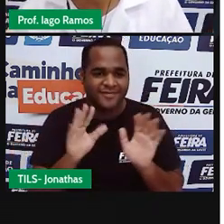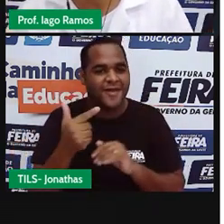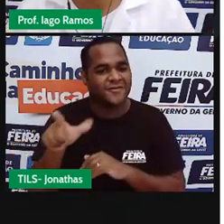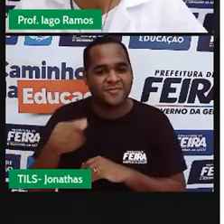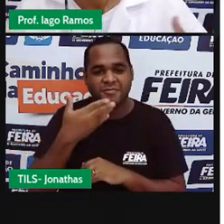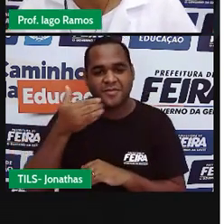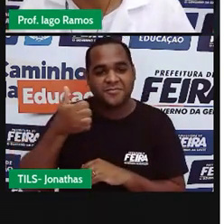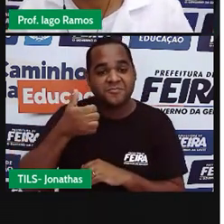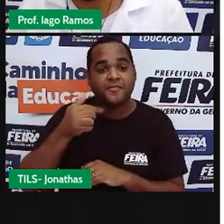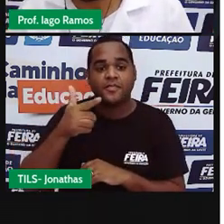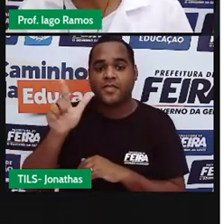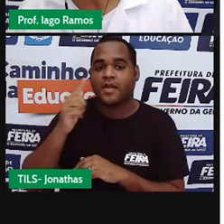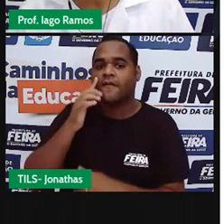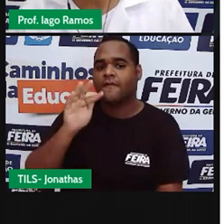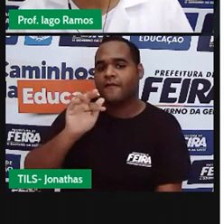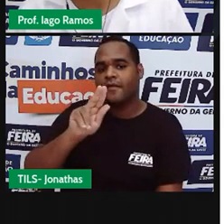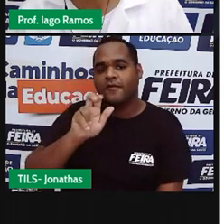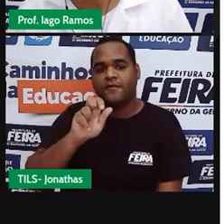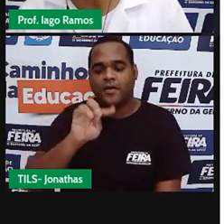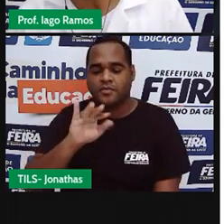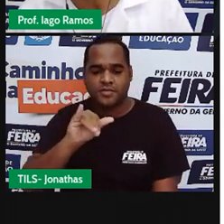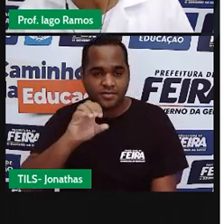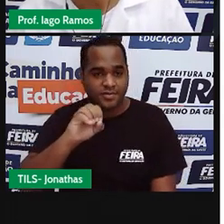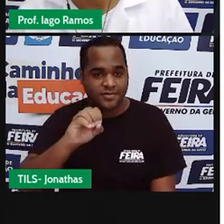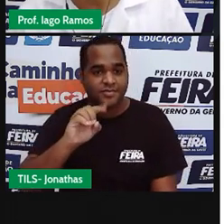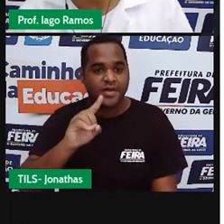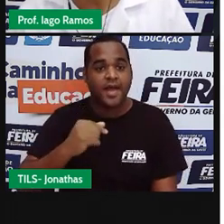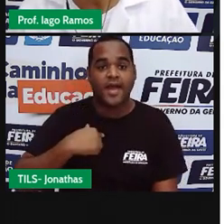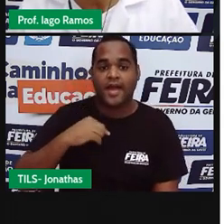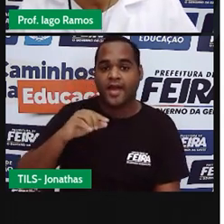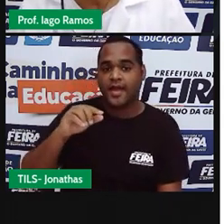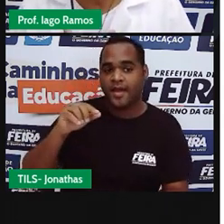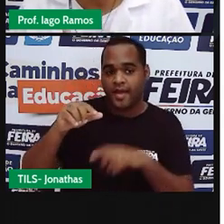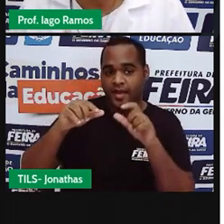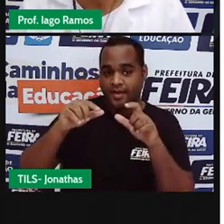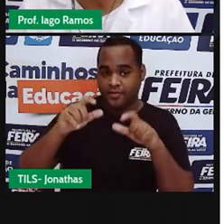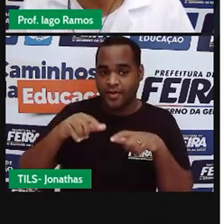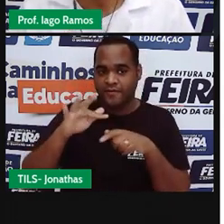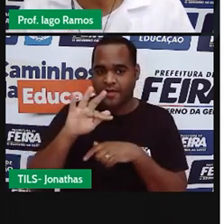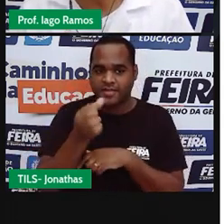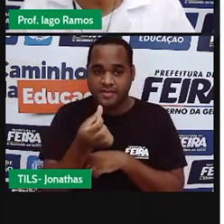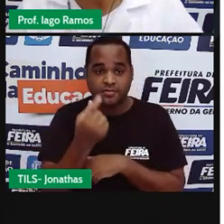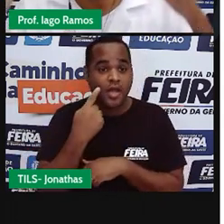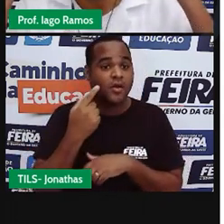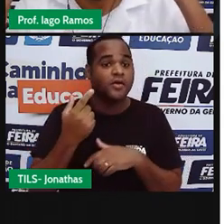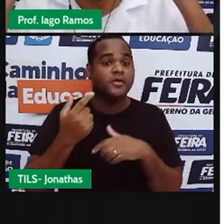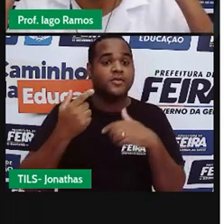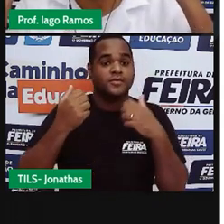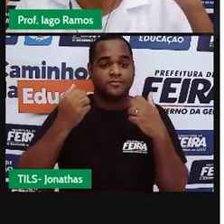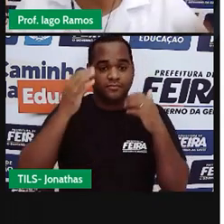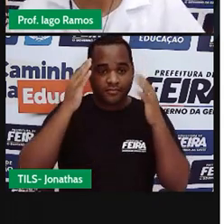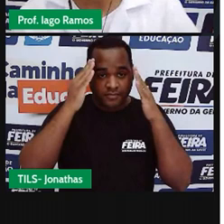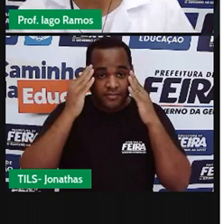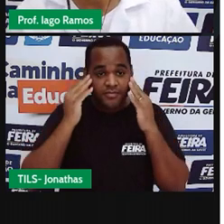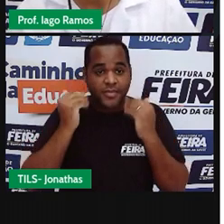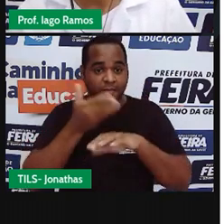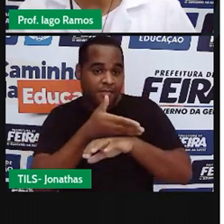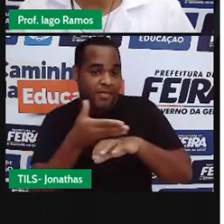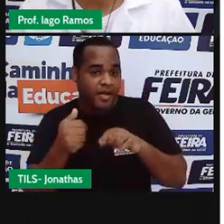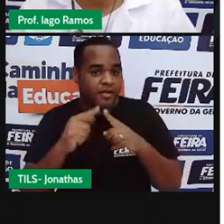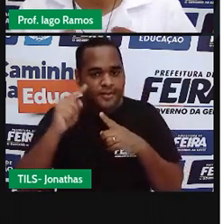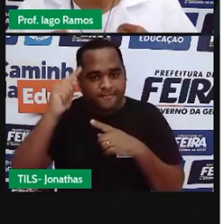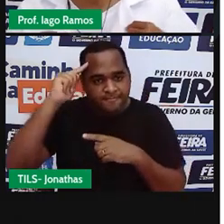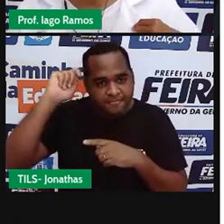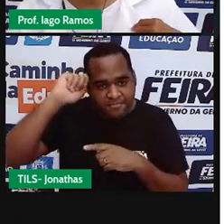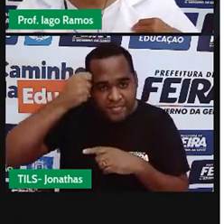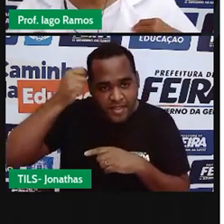municipal Faustino Dias Lima, certo? Eu tenho pele branca, cabelo preto, estou